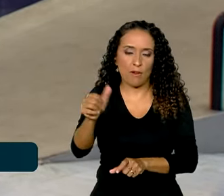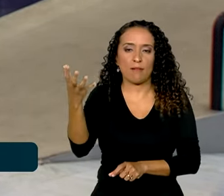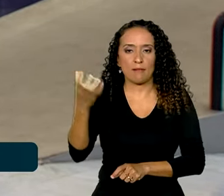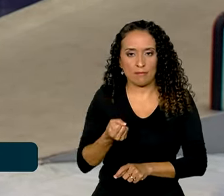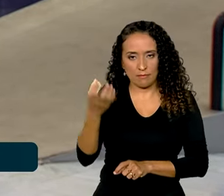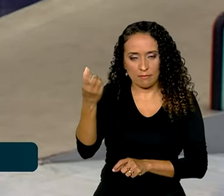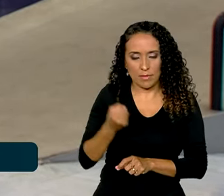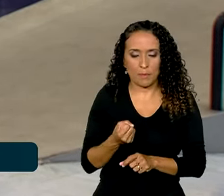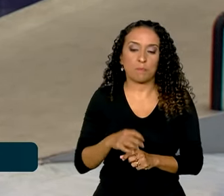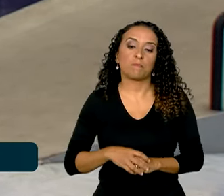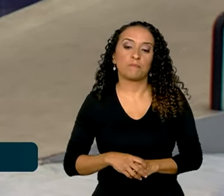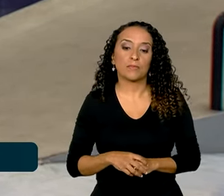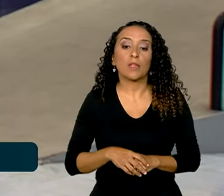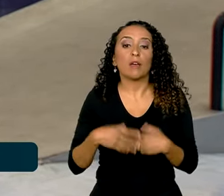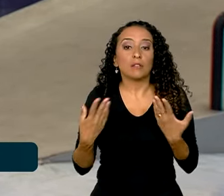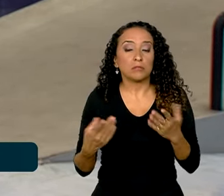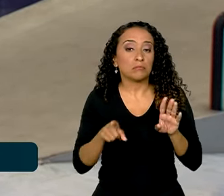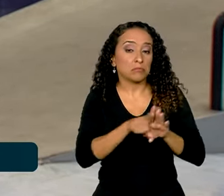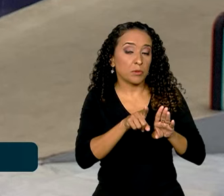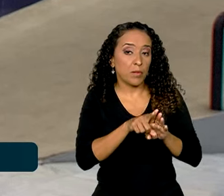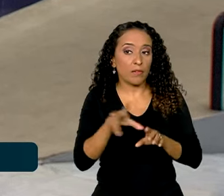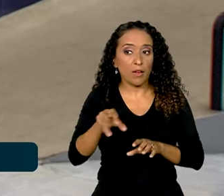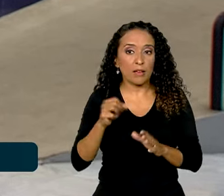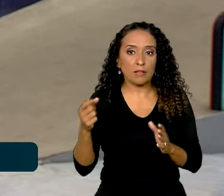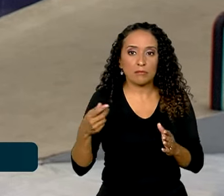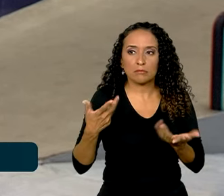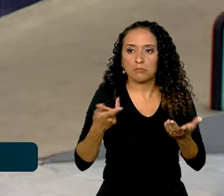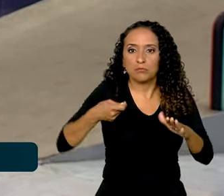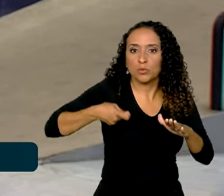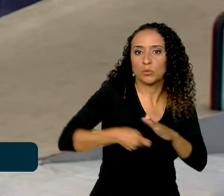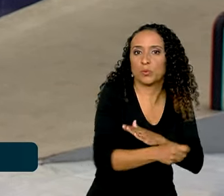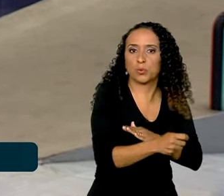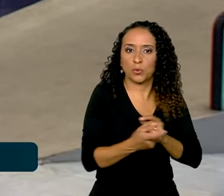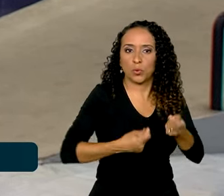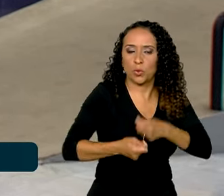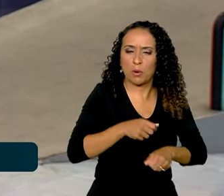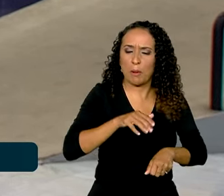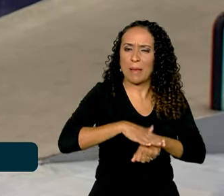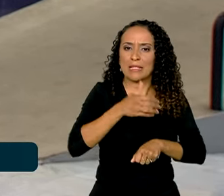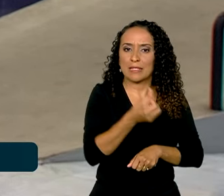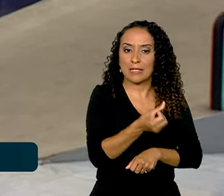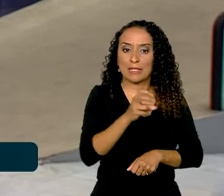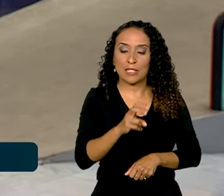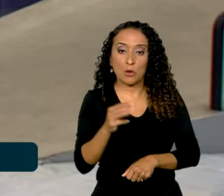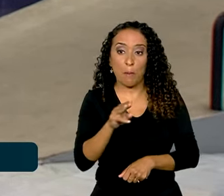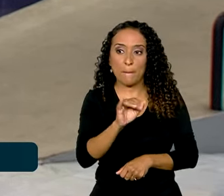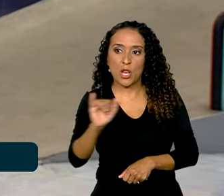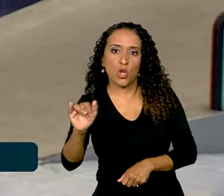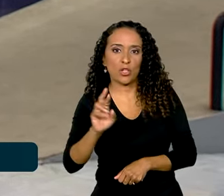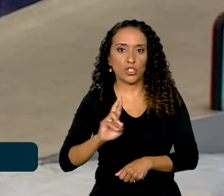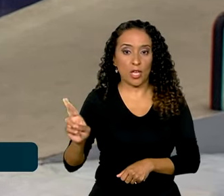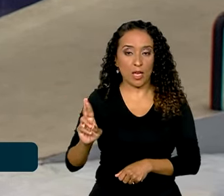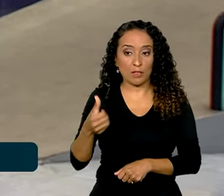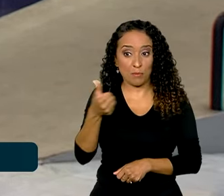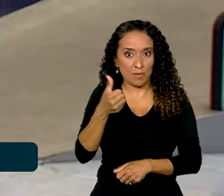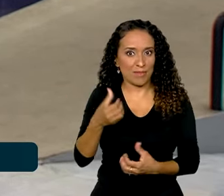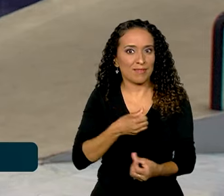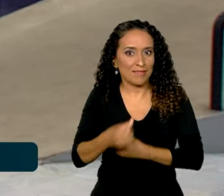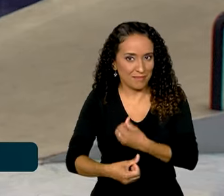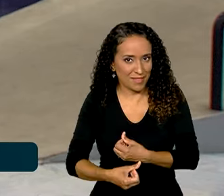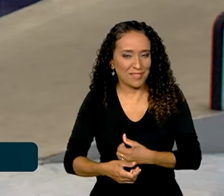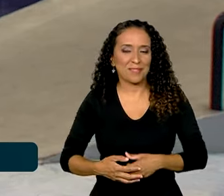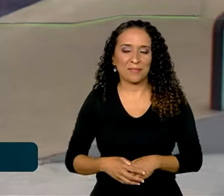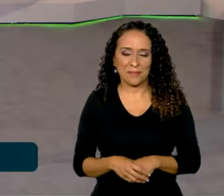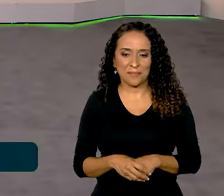o repasse. E a medida deve injetar na economia mais de 65 bilhões de reais só no primeiro semestre. Carol.